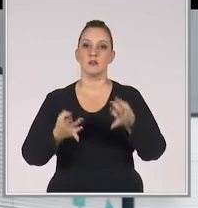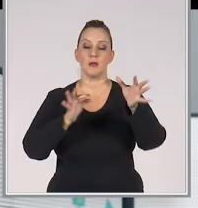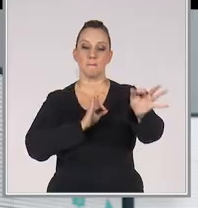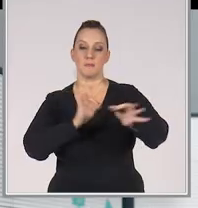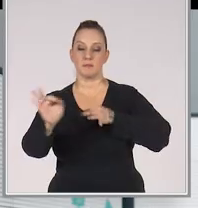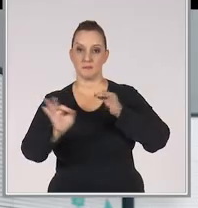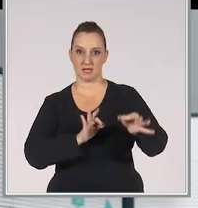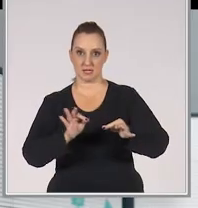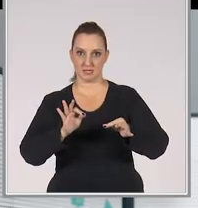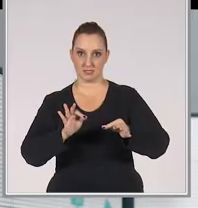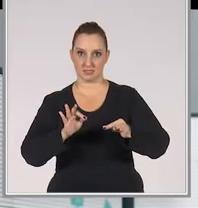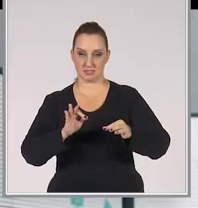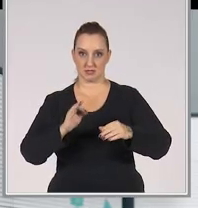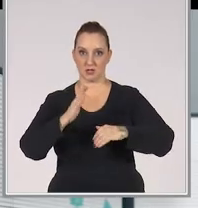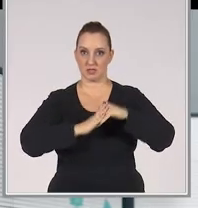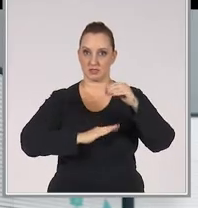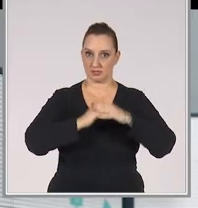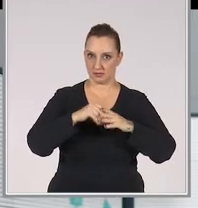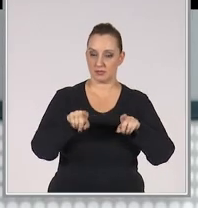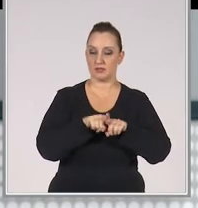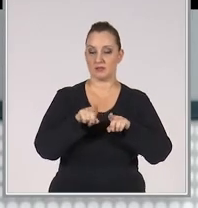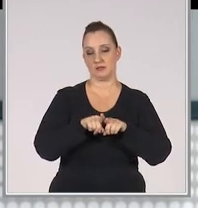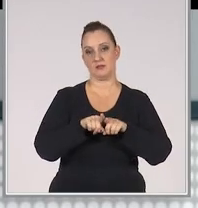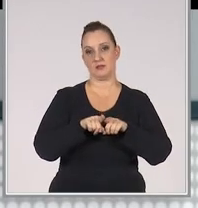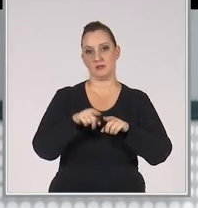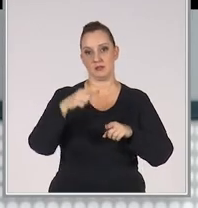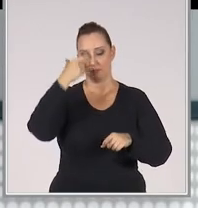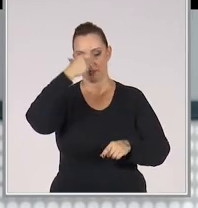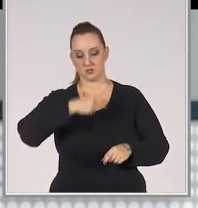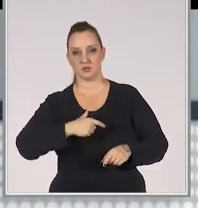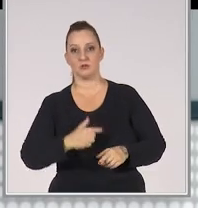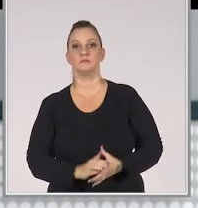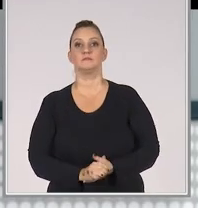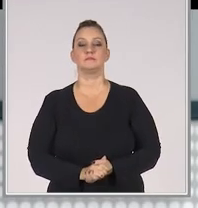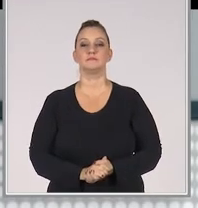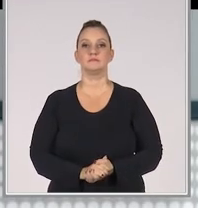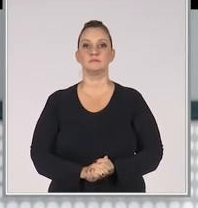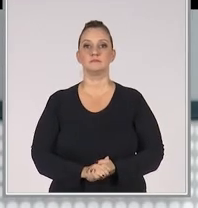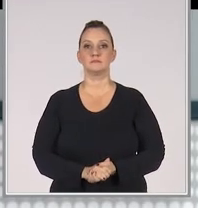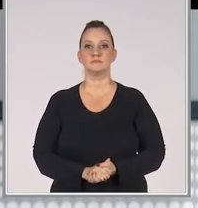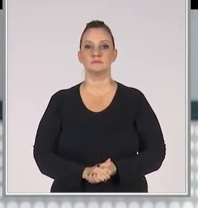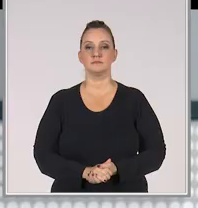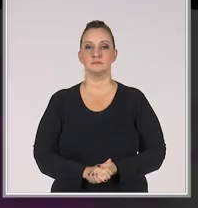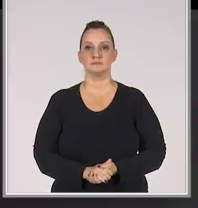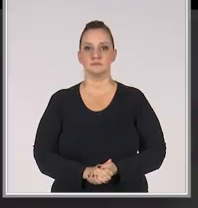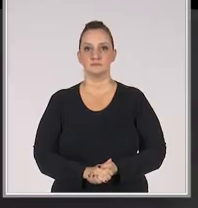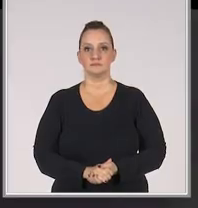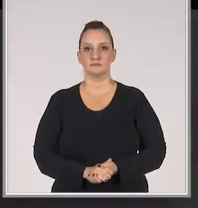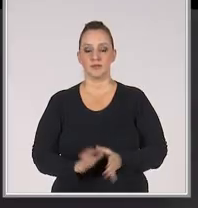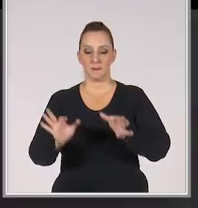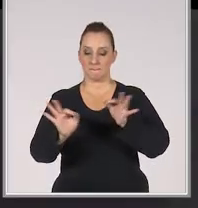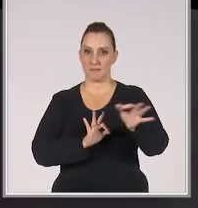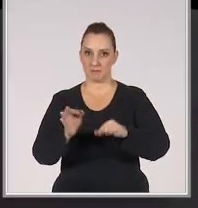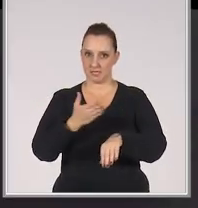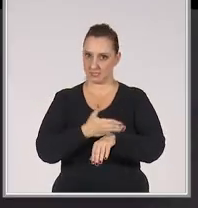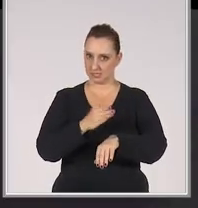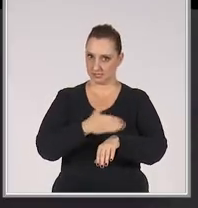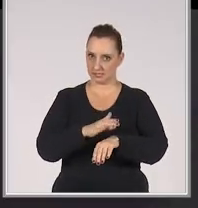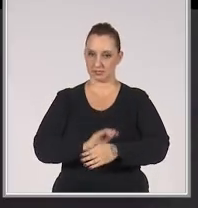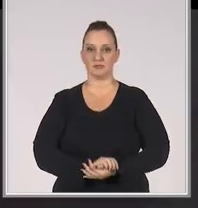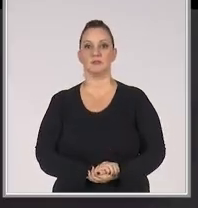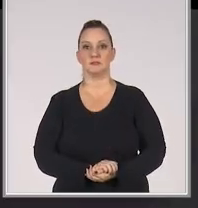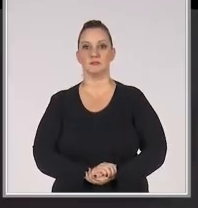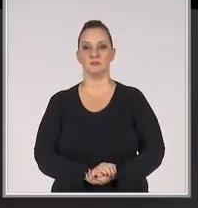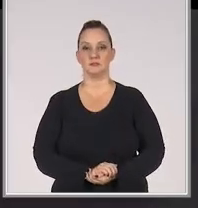preparação técnica e pessoal do vendedor. Veja o que diz a nossa especialista sobre isso. Preparação